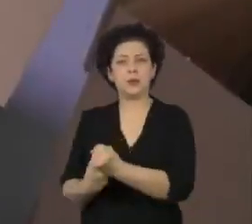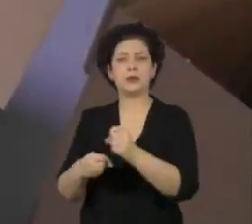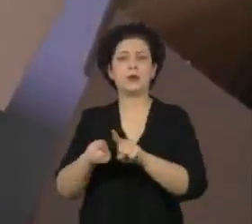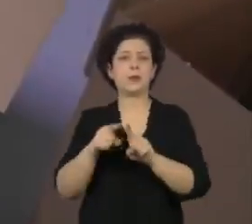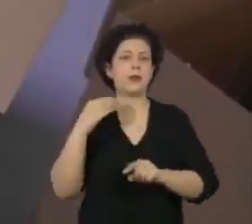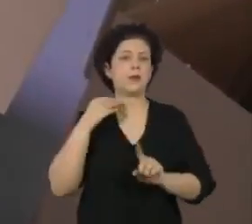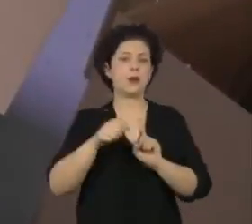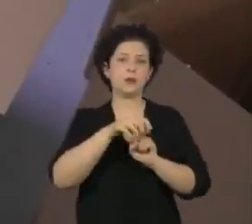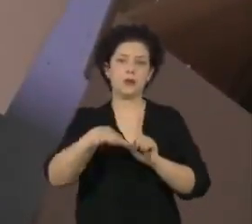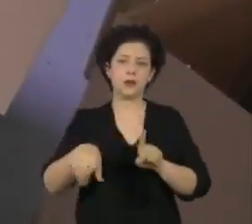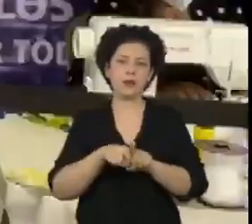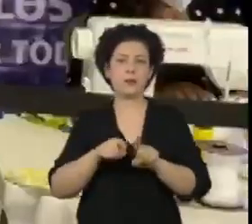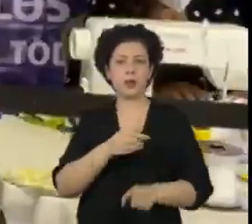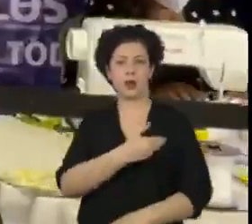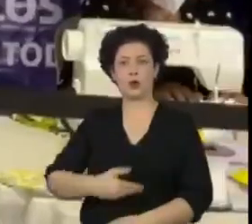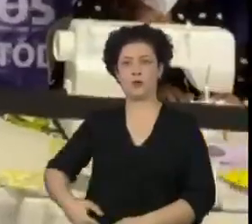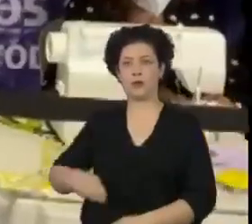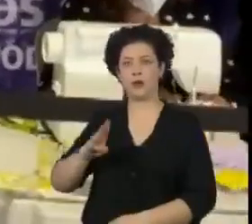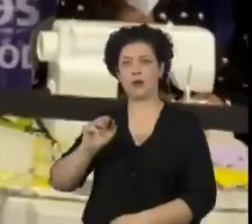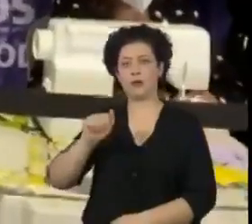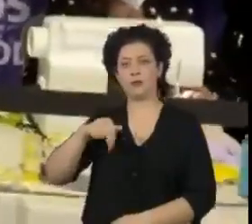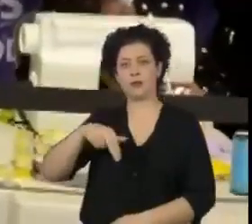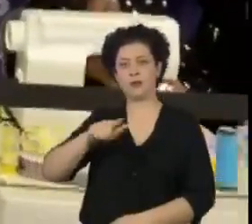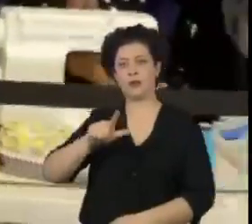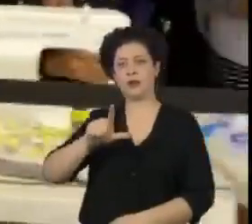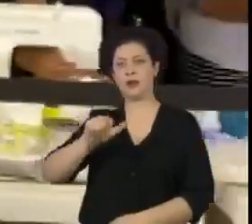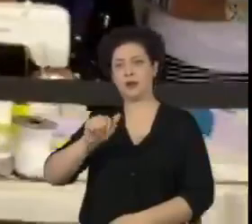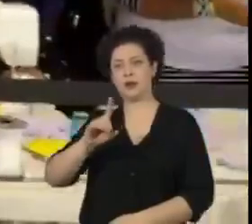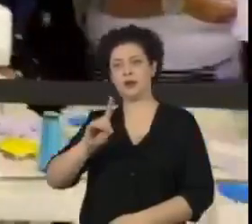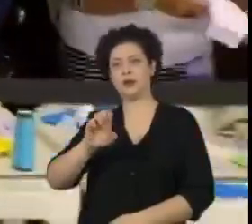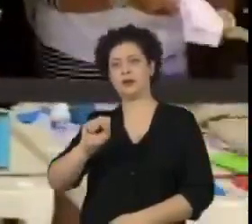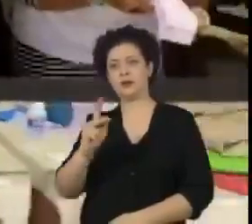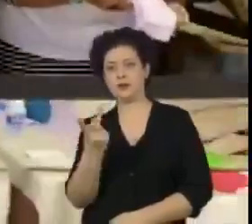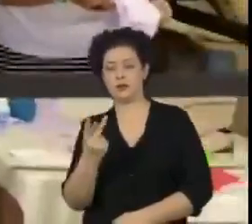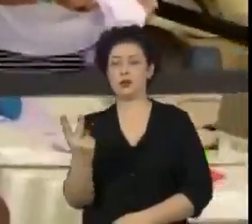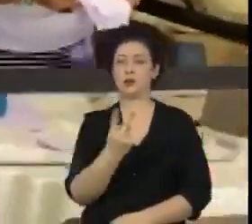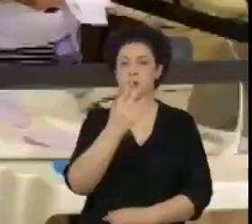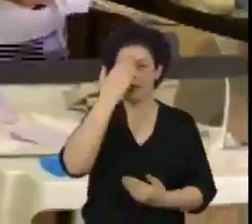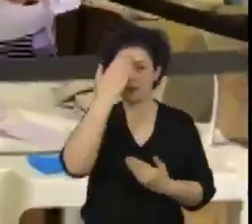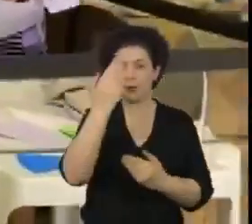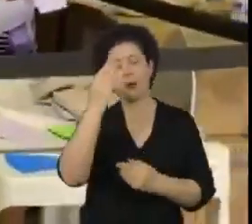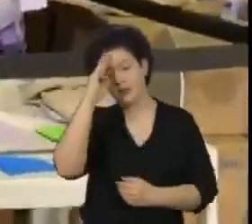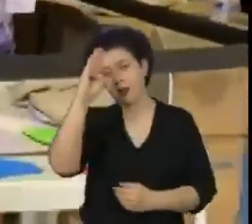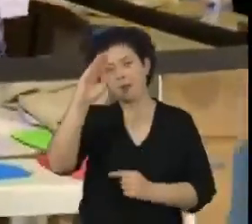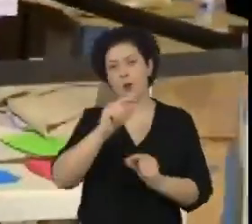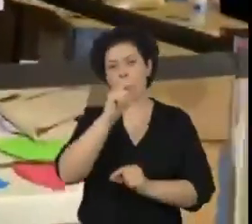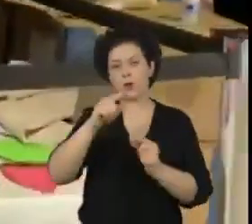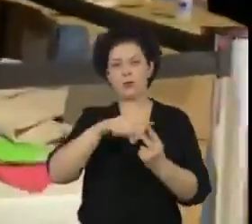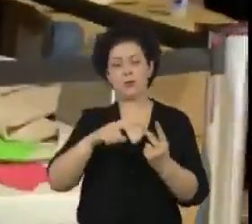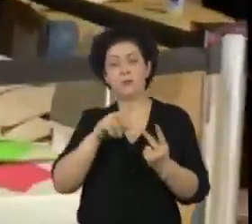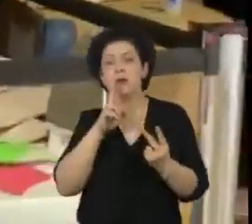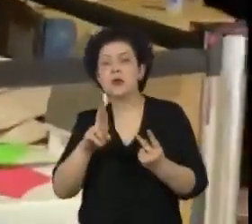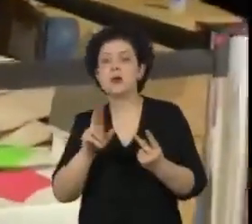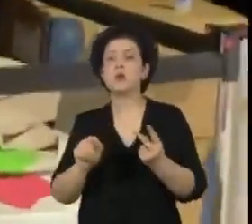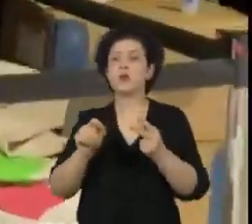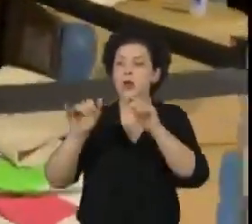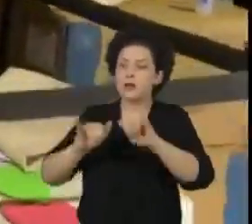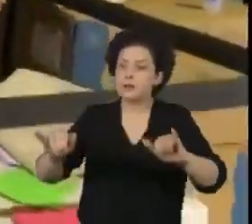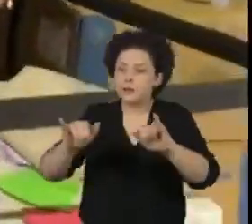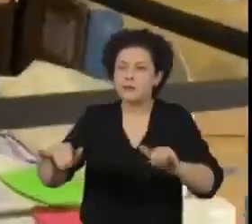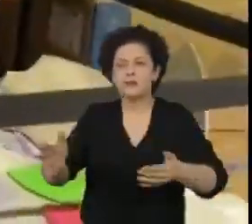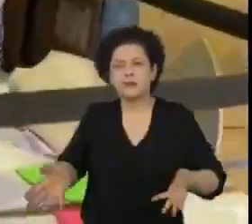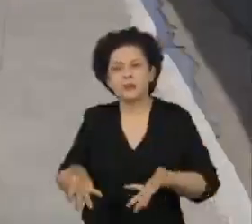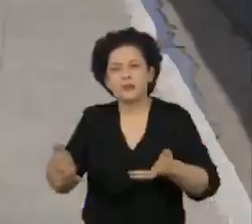Mundial e do governo de Bangladesh. Os dados ainda estão em estudo, mas as duas principais conclusões até agora são que campanhas de